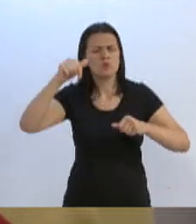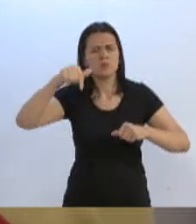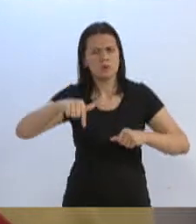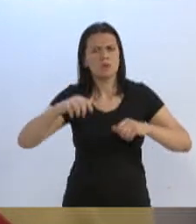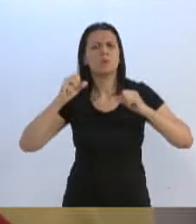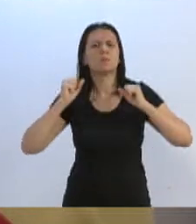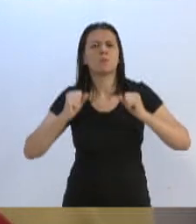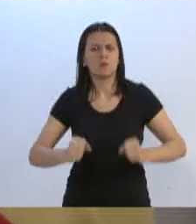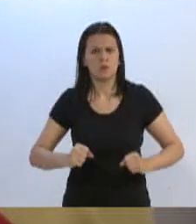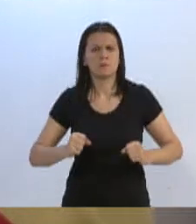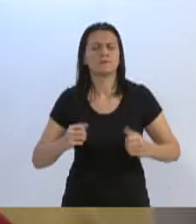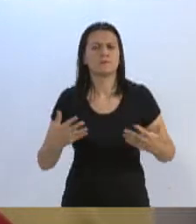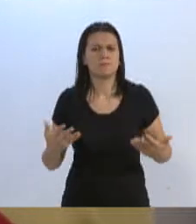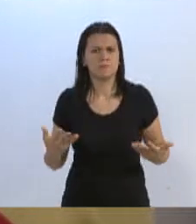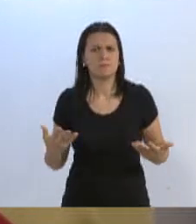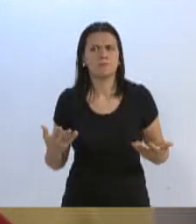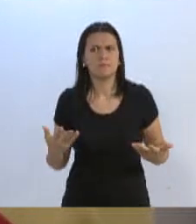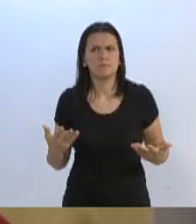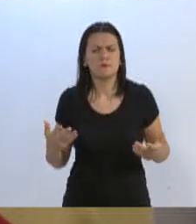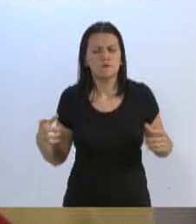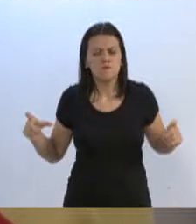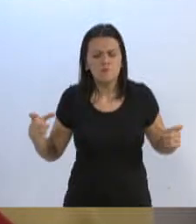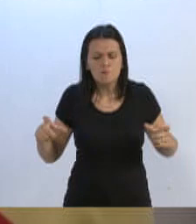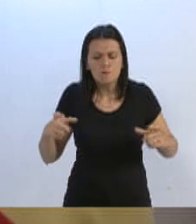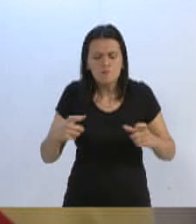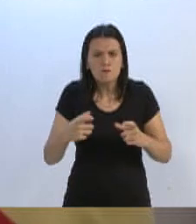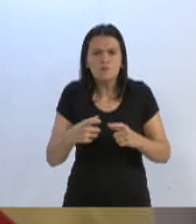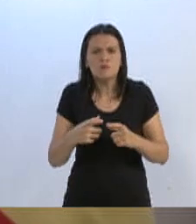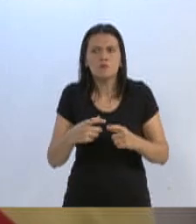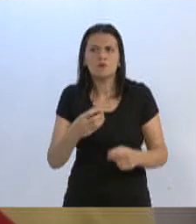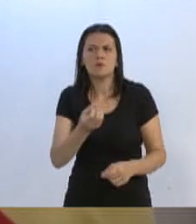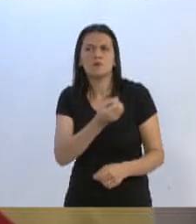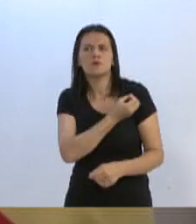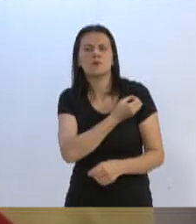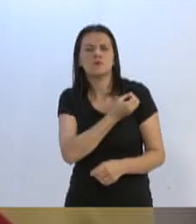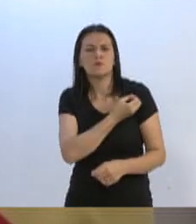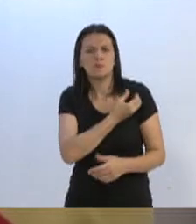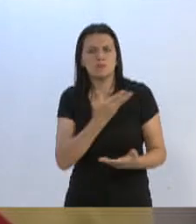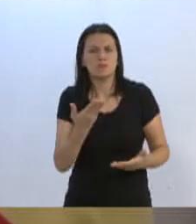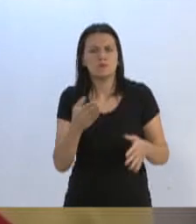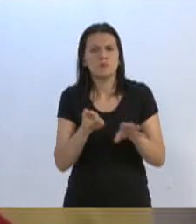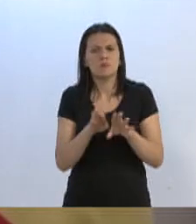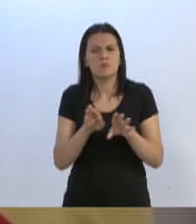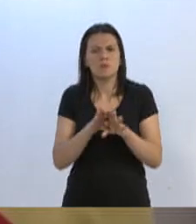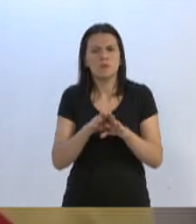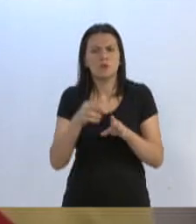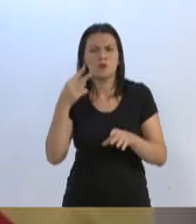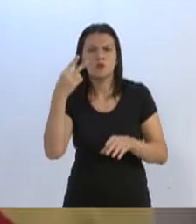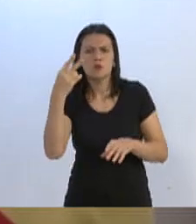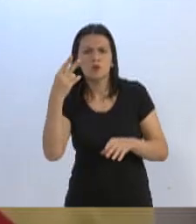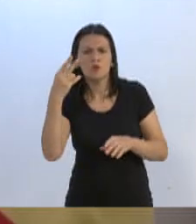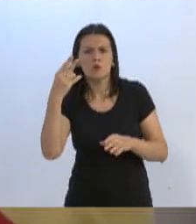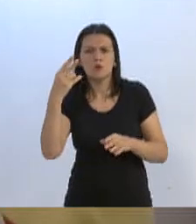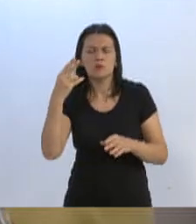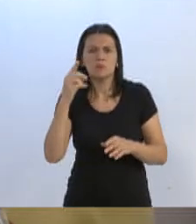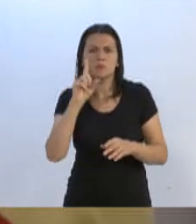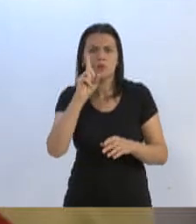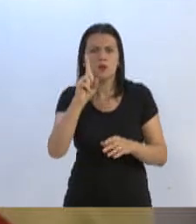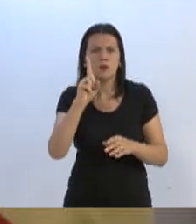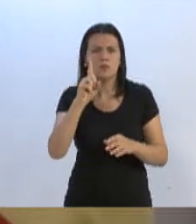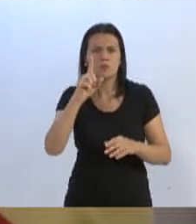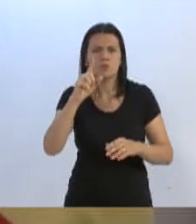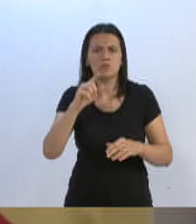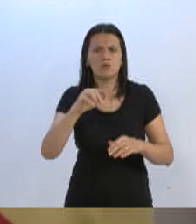desembocar na redução de 2 para 1 turno. Ouço com muito prazer